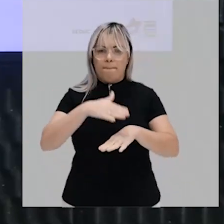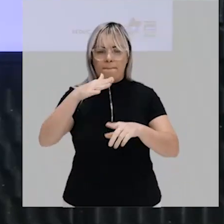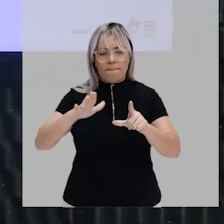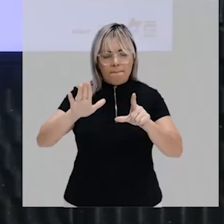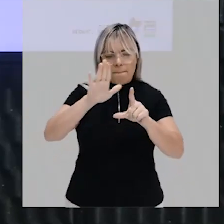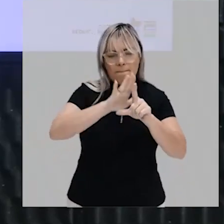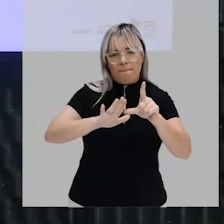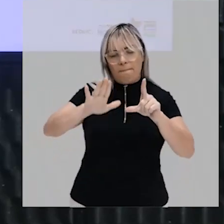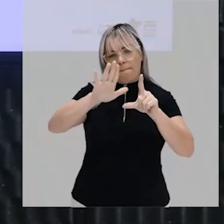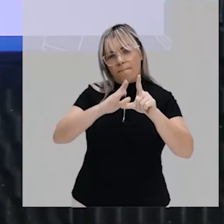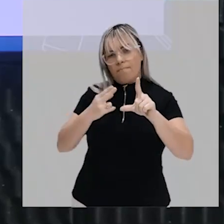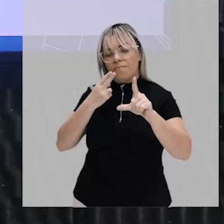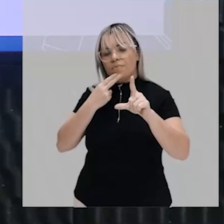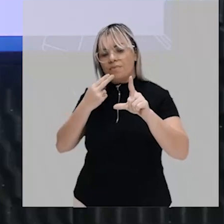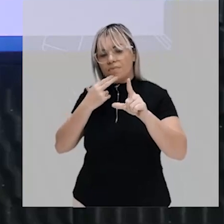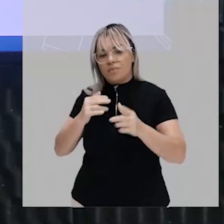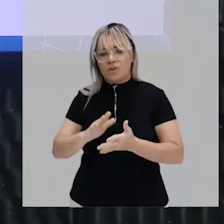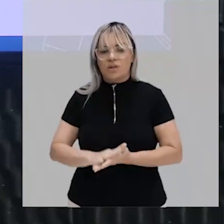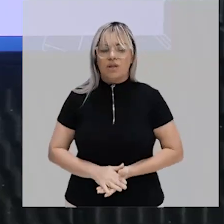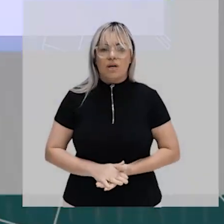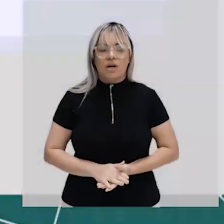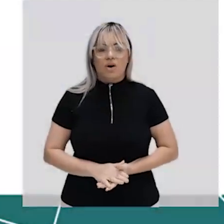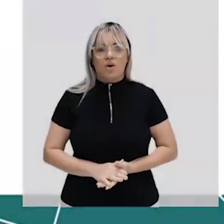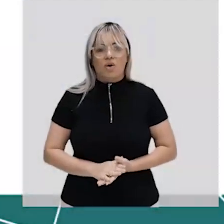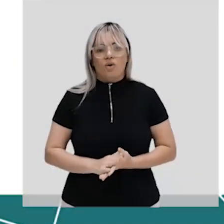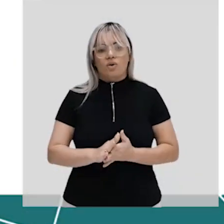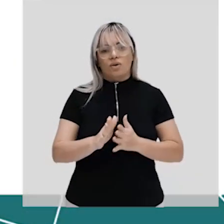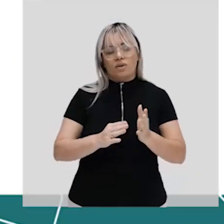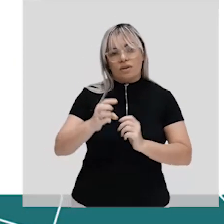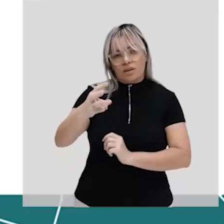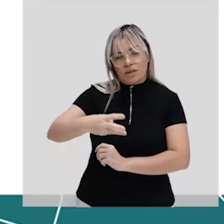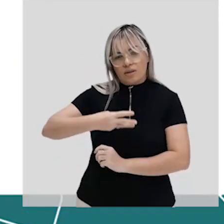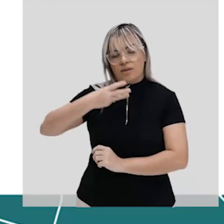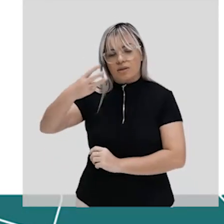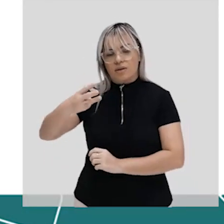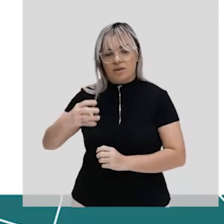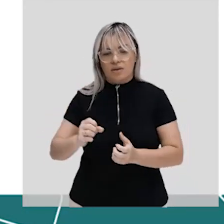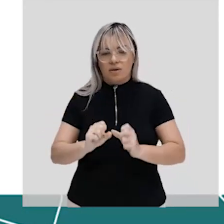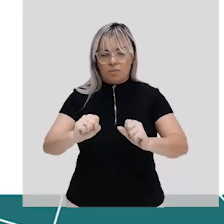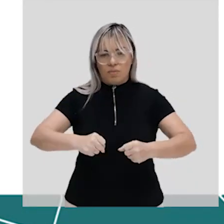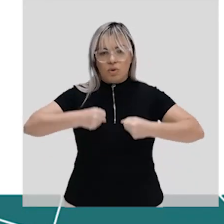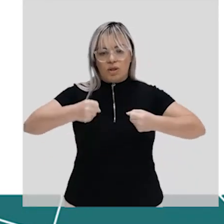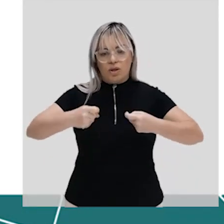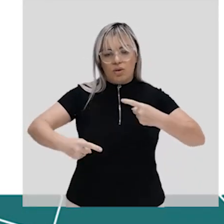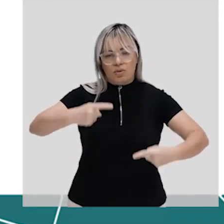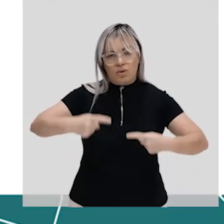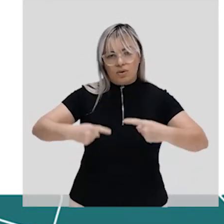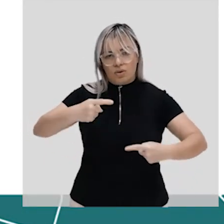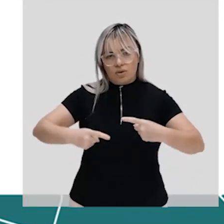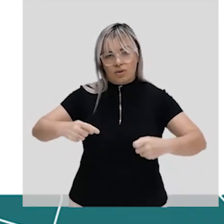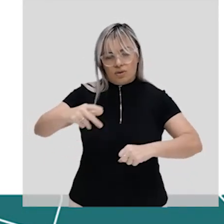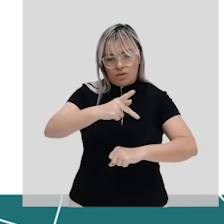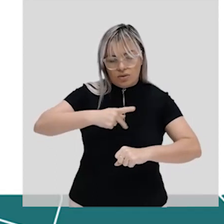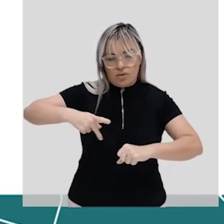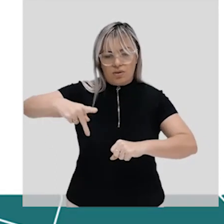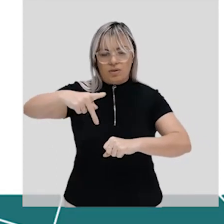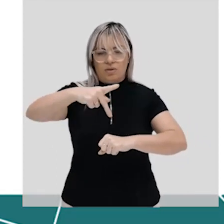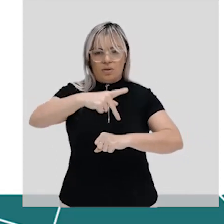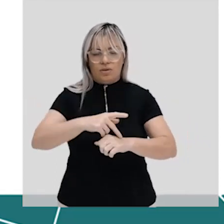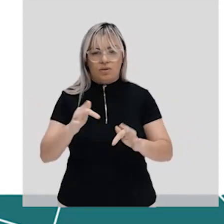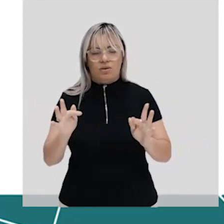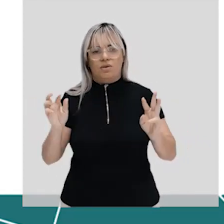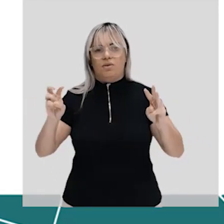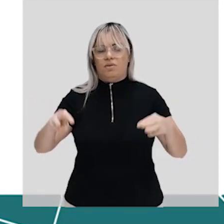dessa vez para a gente falar da parte 3 da aula de Poder Política Finalmente a gente vai